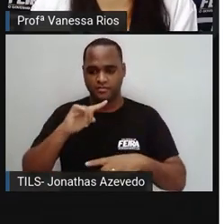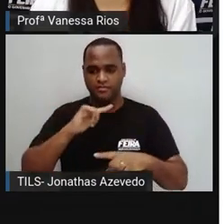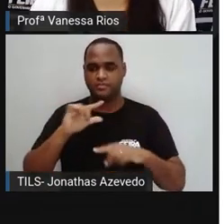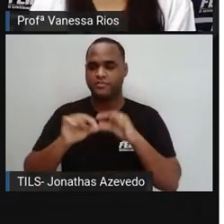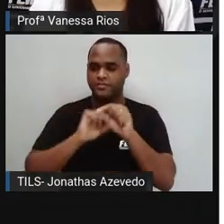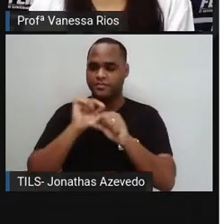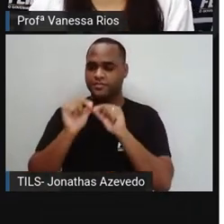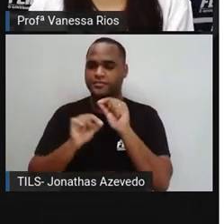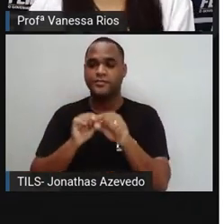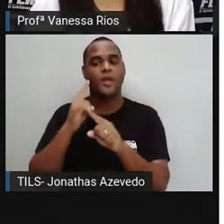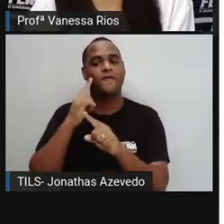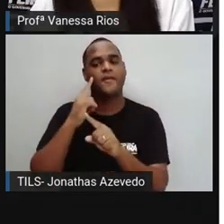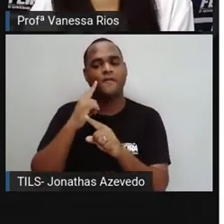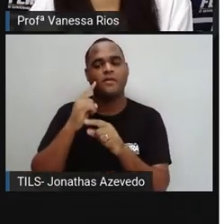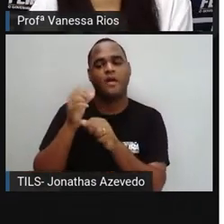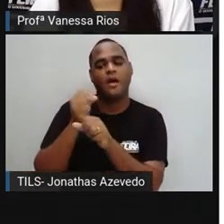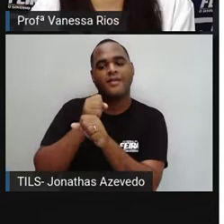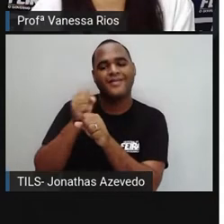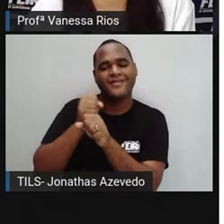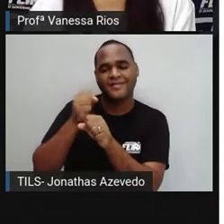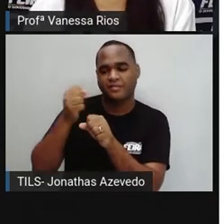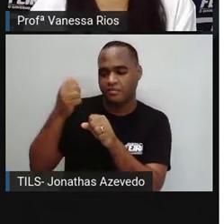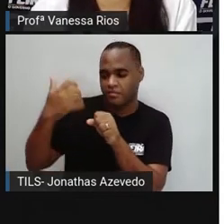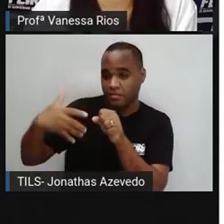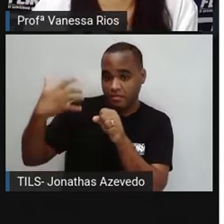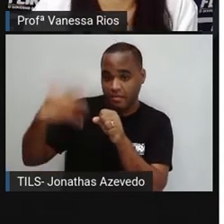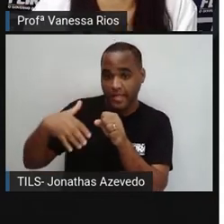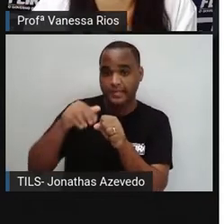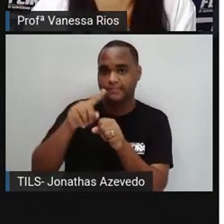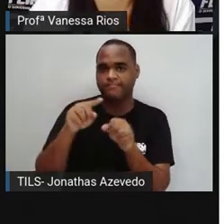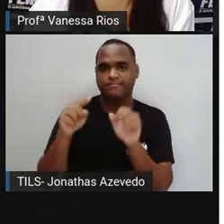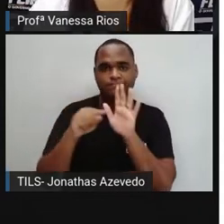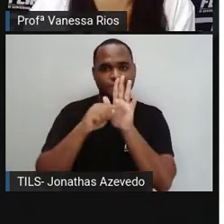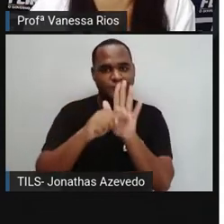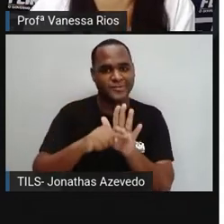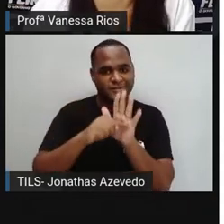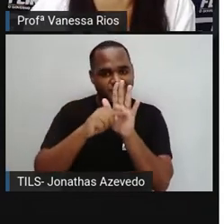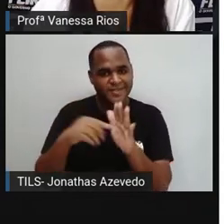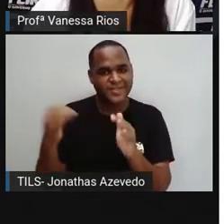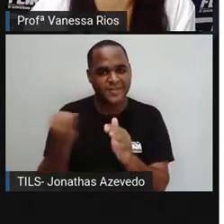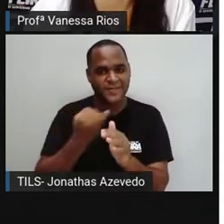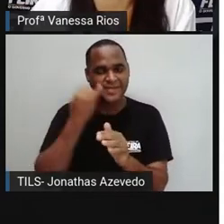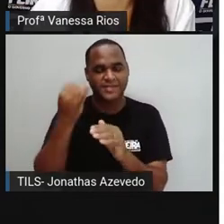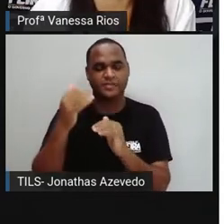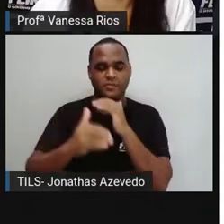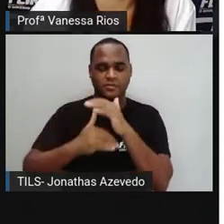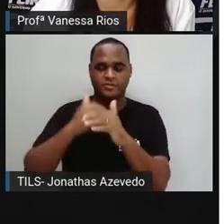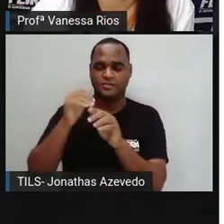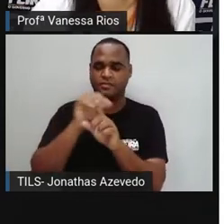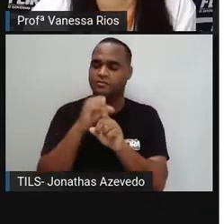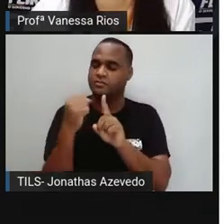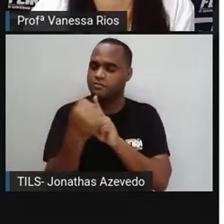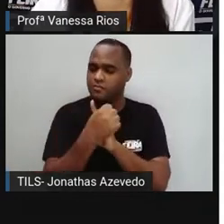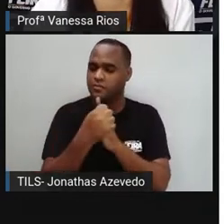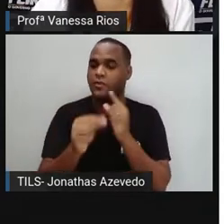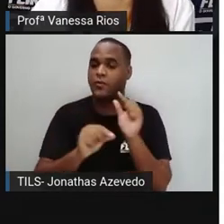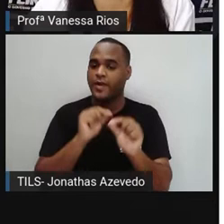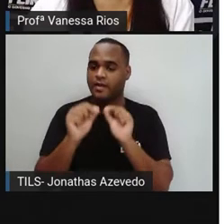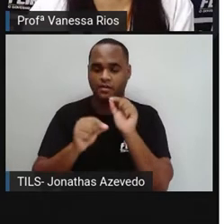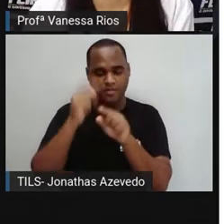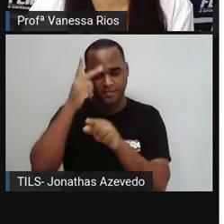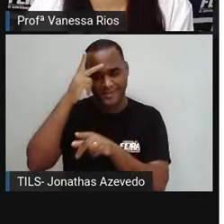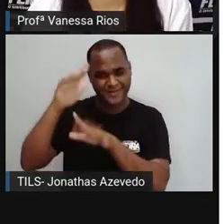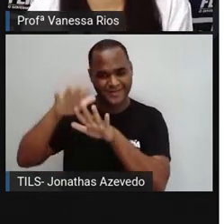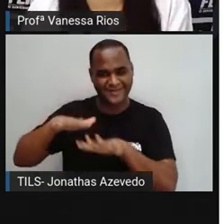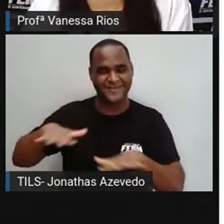viu que existe aí há muitos anos e que é algo necessário para o próprio desenvolvimento social das pessoas.